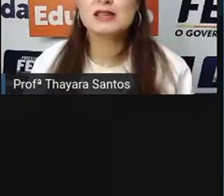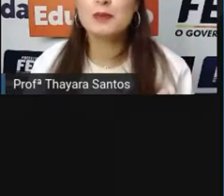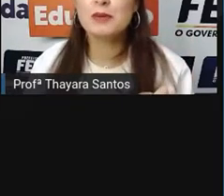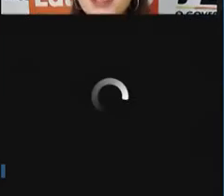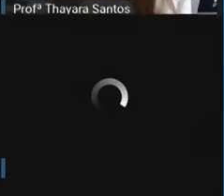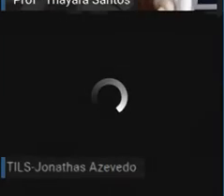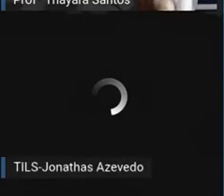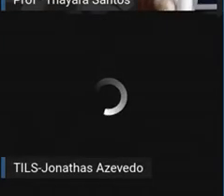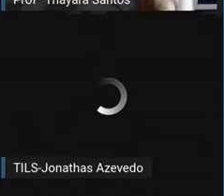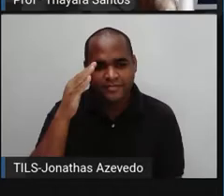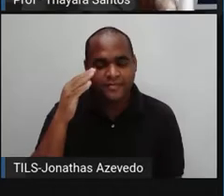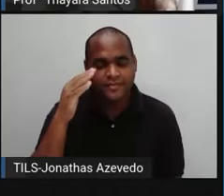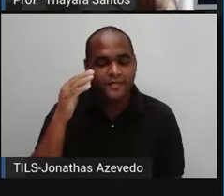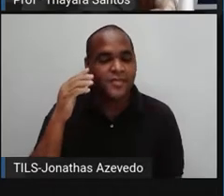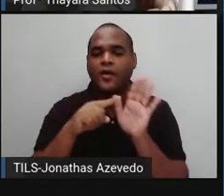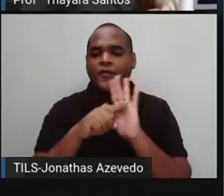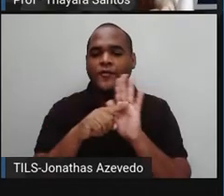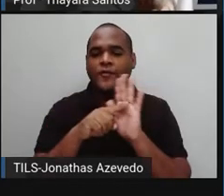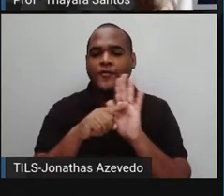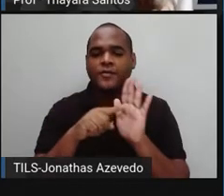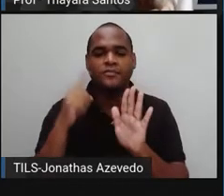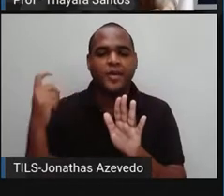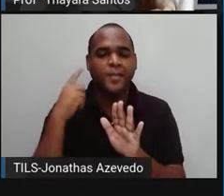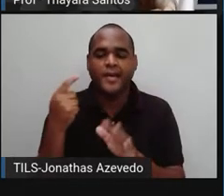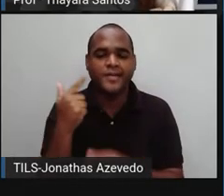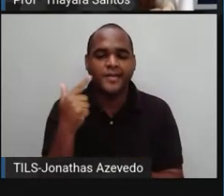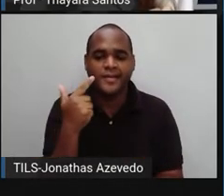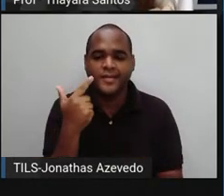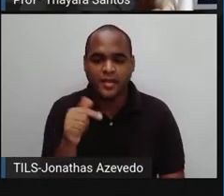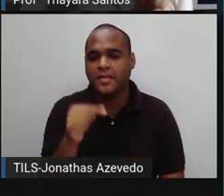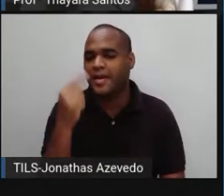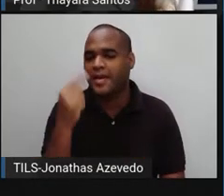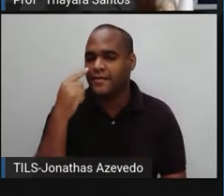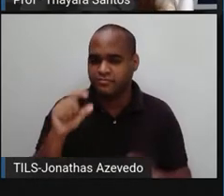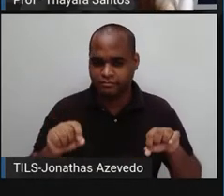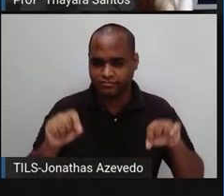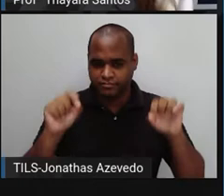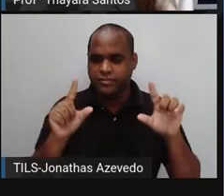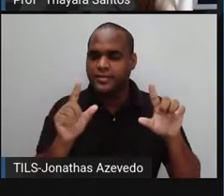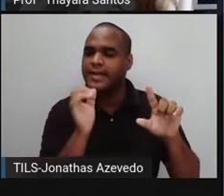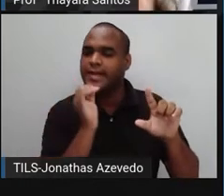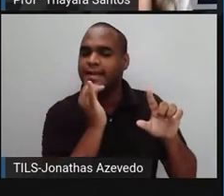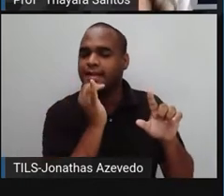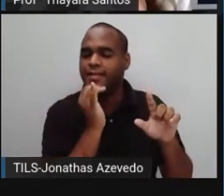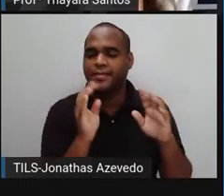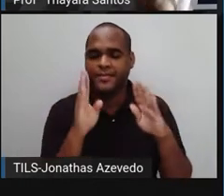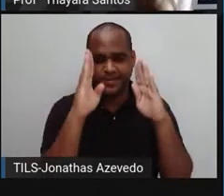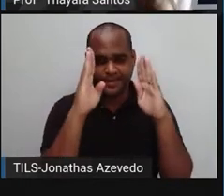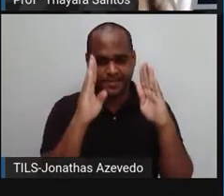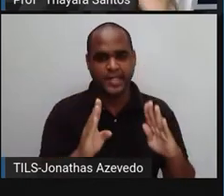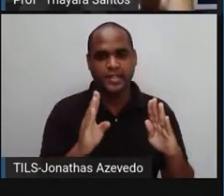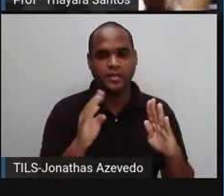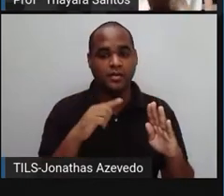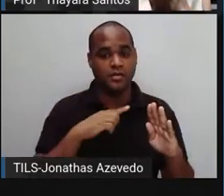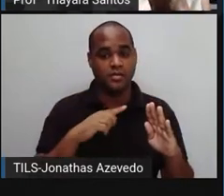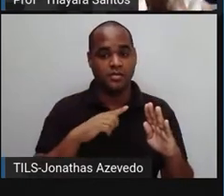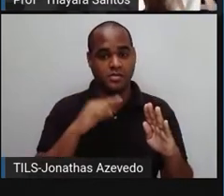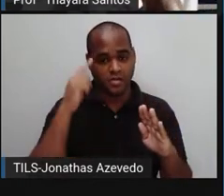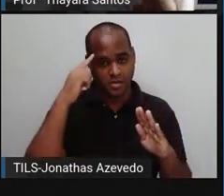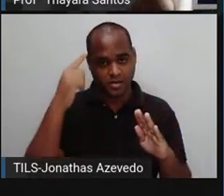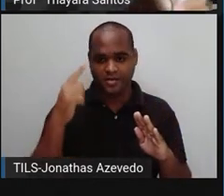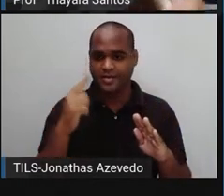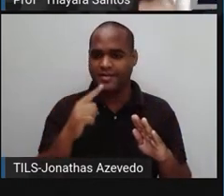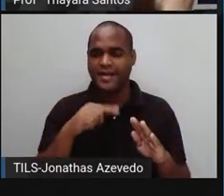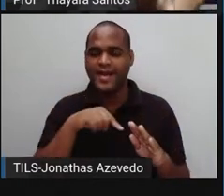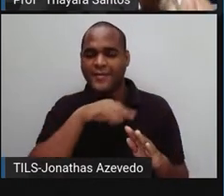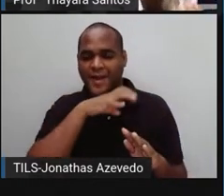Nesse primeiro ladinho daqui, ó, é um exemplo acontecendo sem a presença de fauna nesse